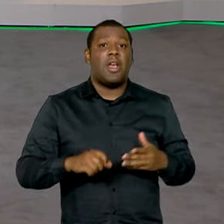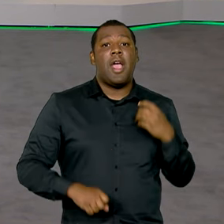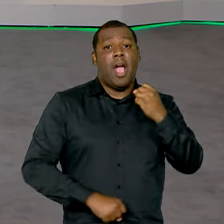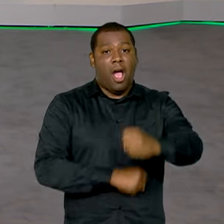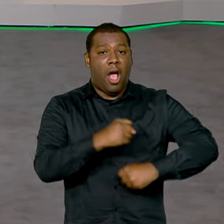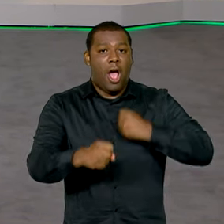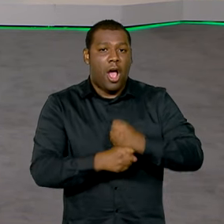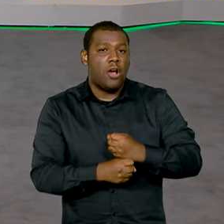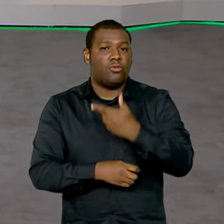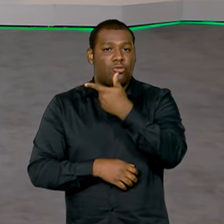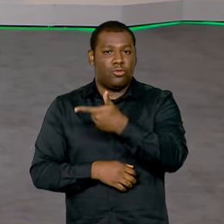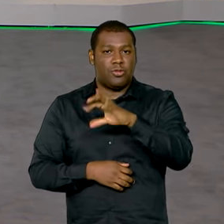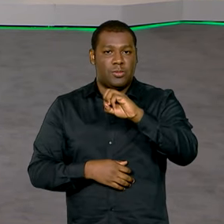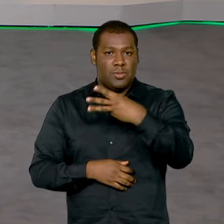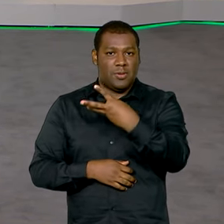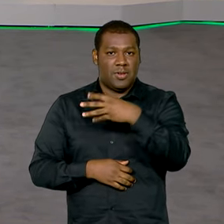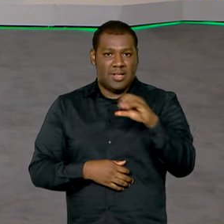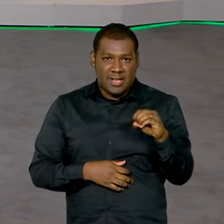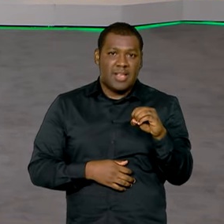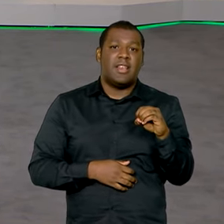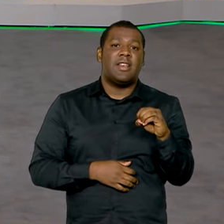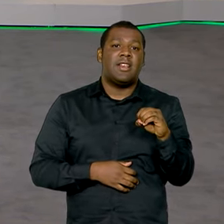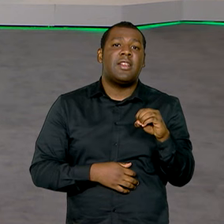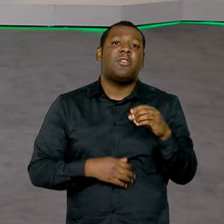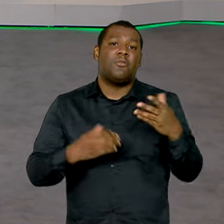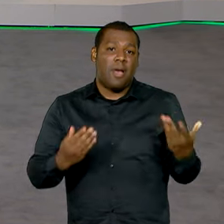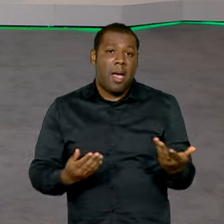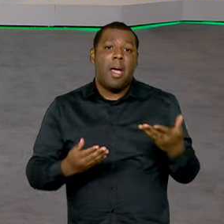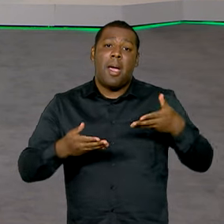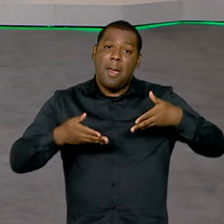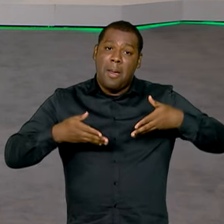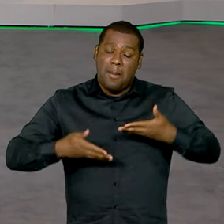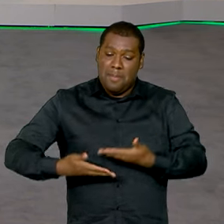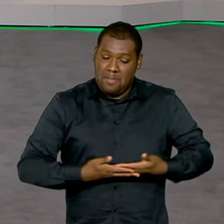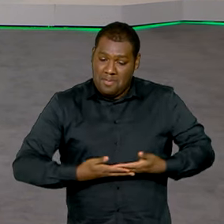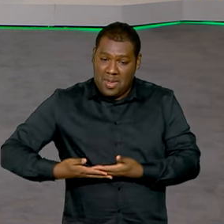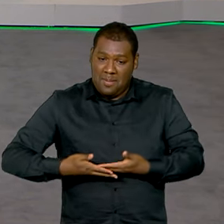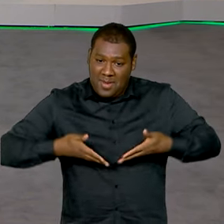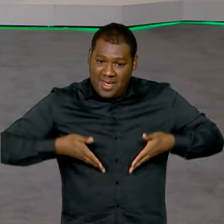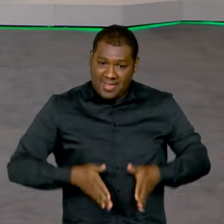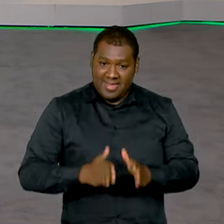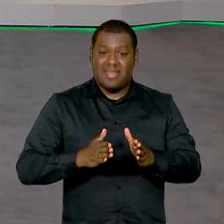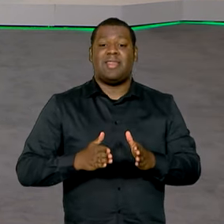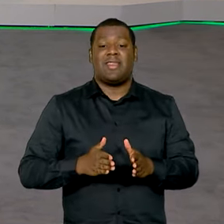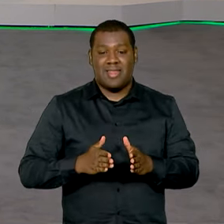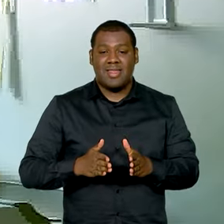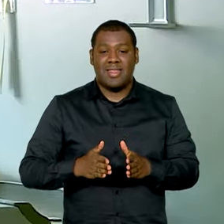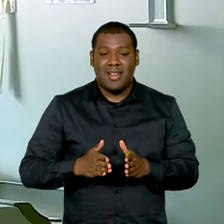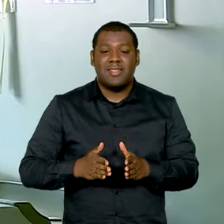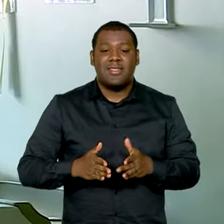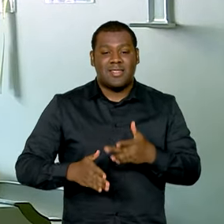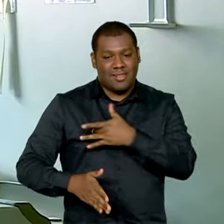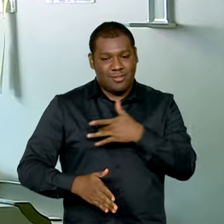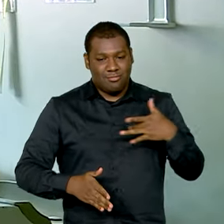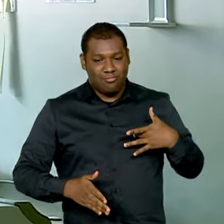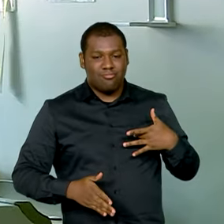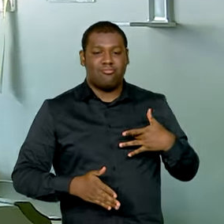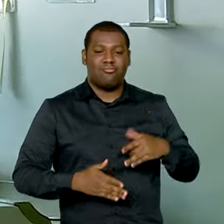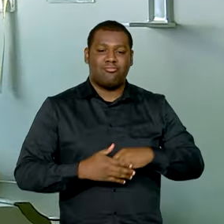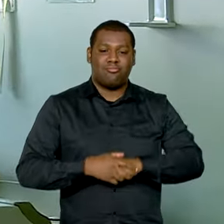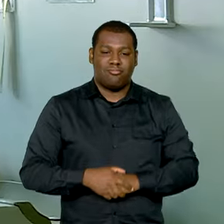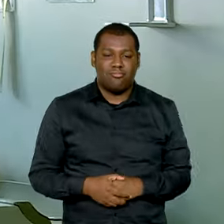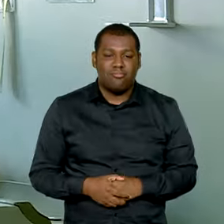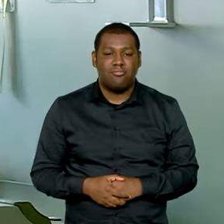num grupo de 100 mil bebês, sejam registradas no máximo 30 mortes. Foram